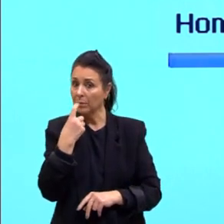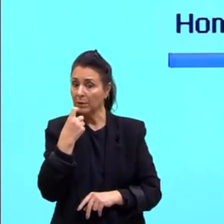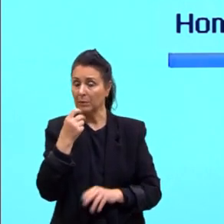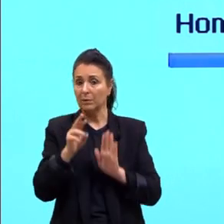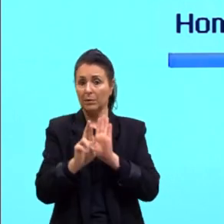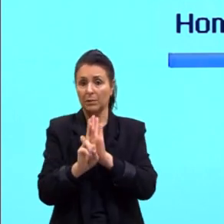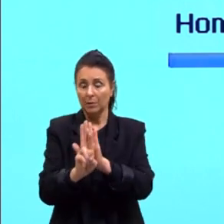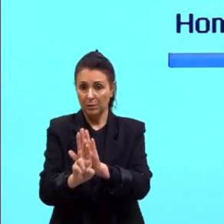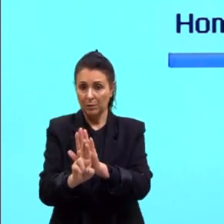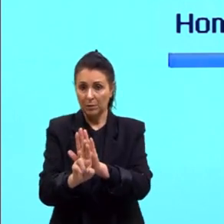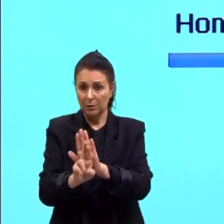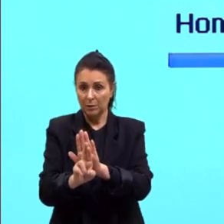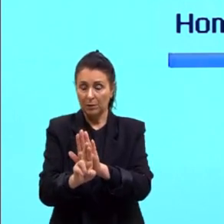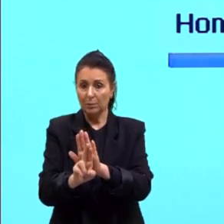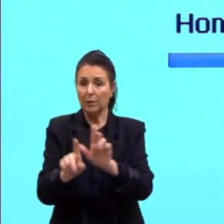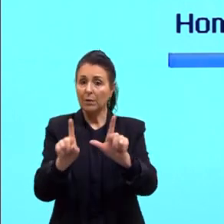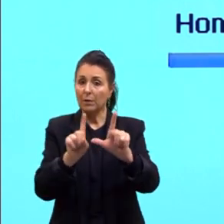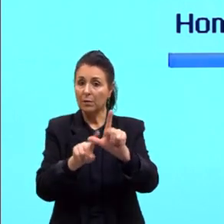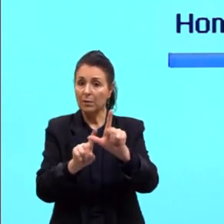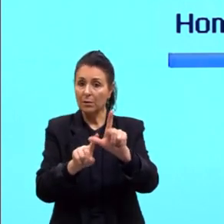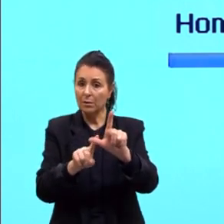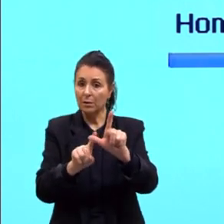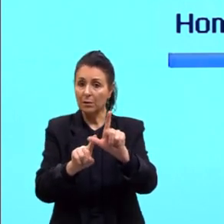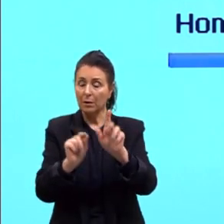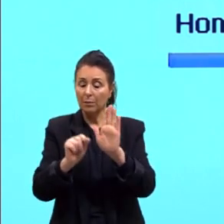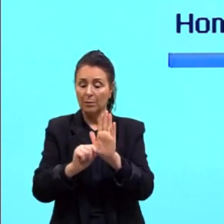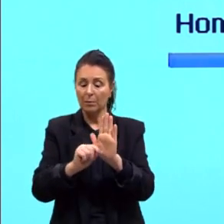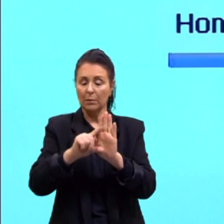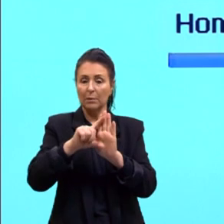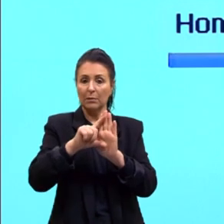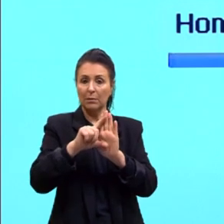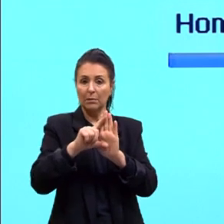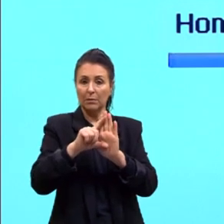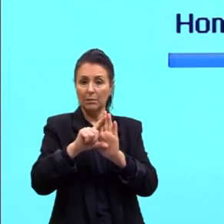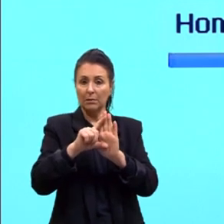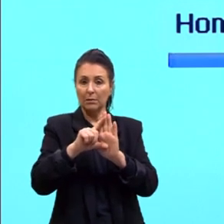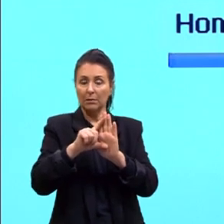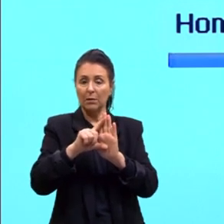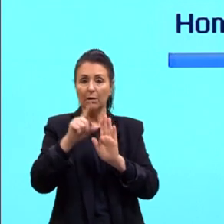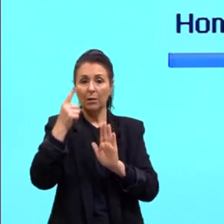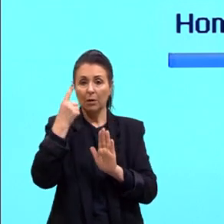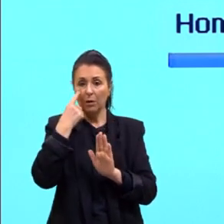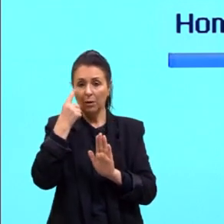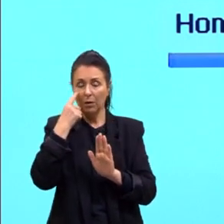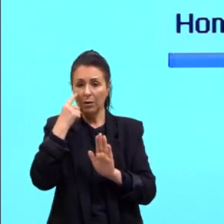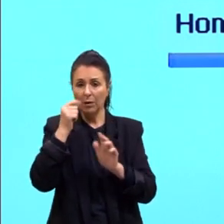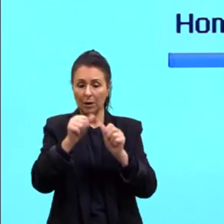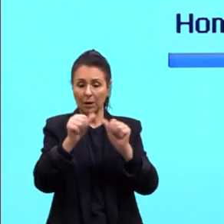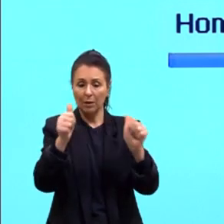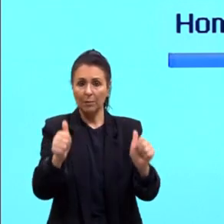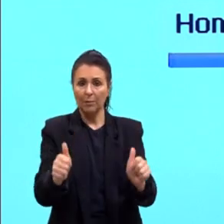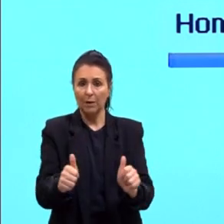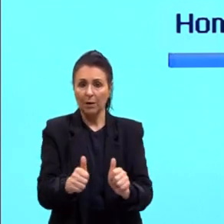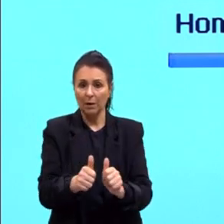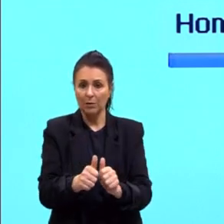representados pela mesma letra maiúscula. Olha agora a imagem ao centro.